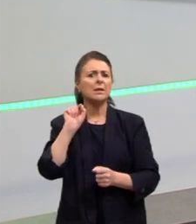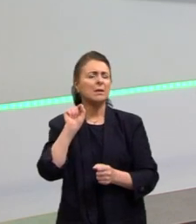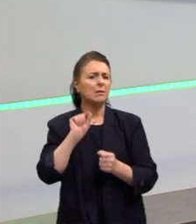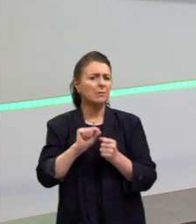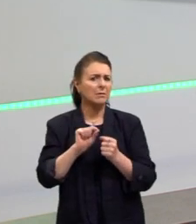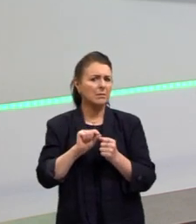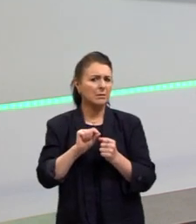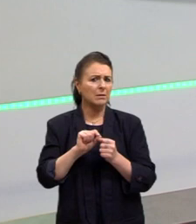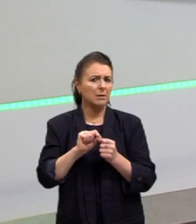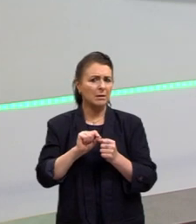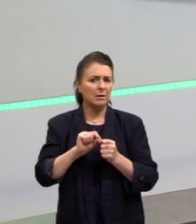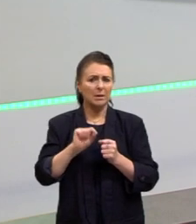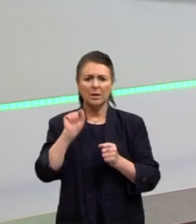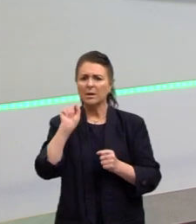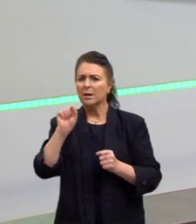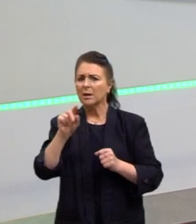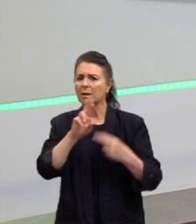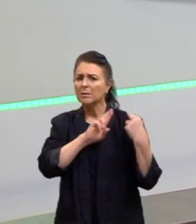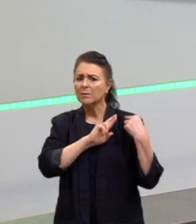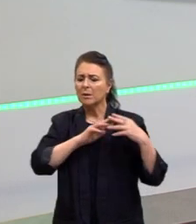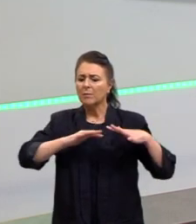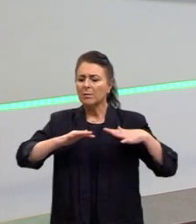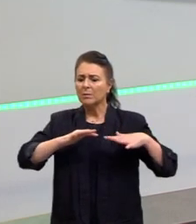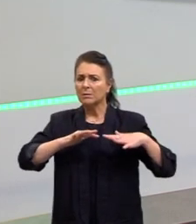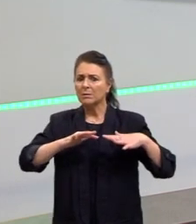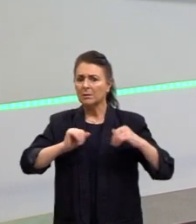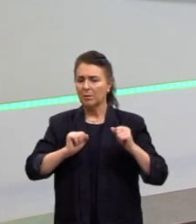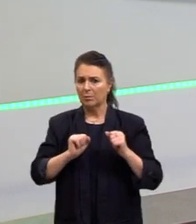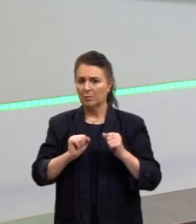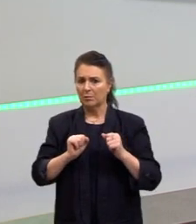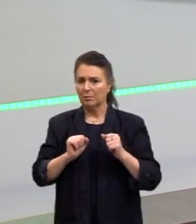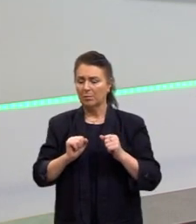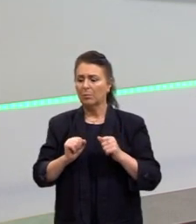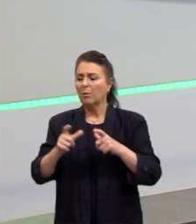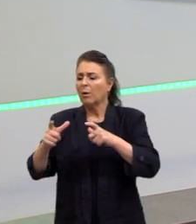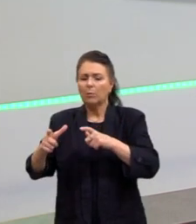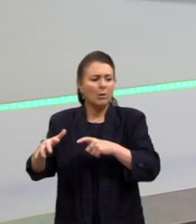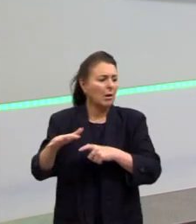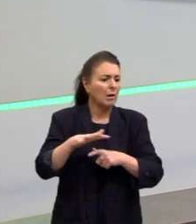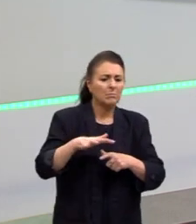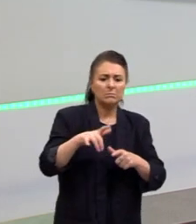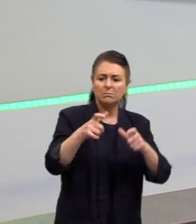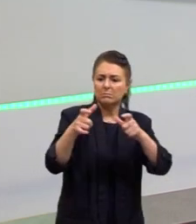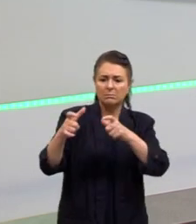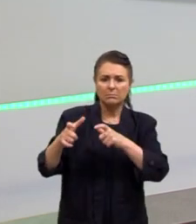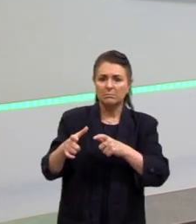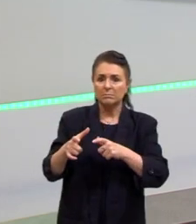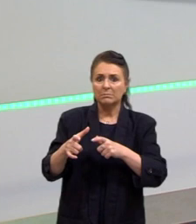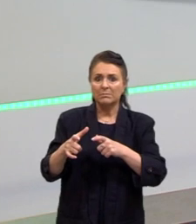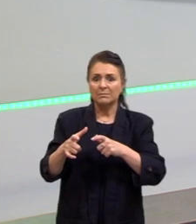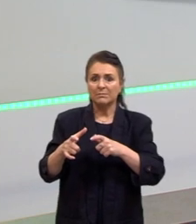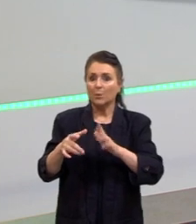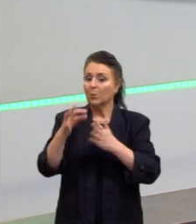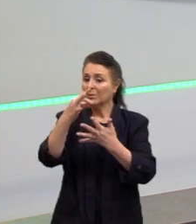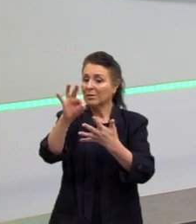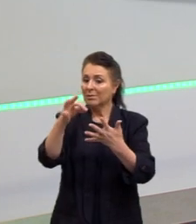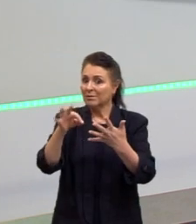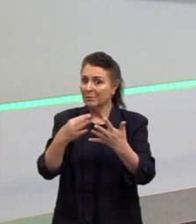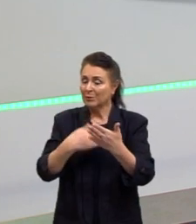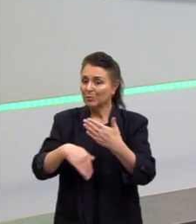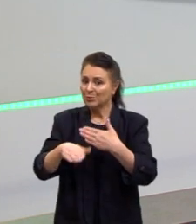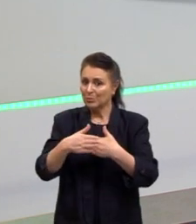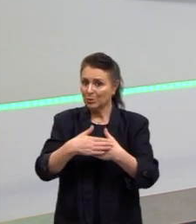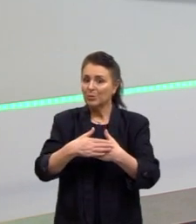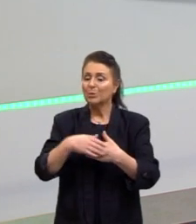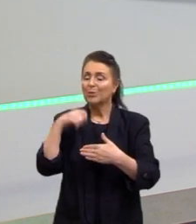ação. Quem vai executar essa ação? Por que meio vai ser executado, né? Por onde isso vai acontecer? O detalhamento de tudo isso precisa